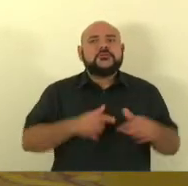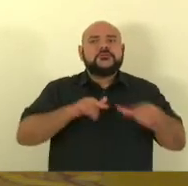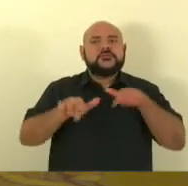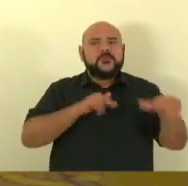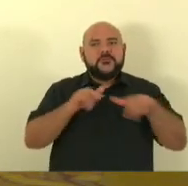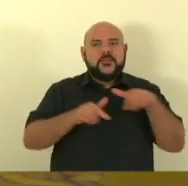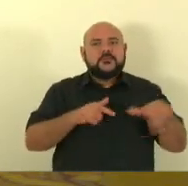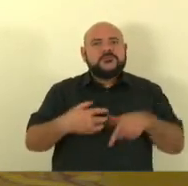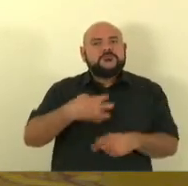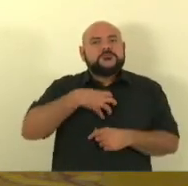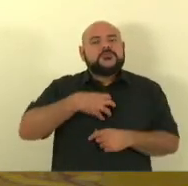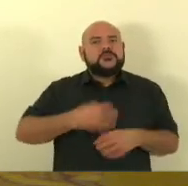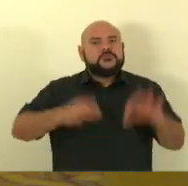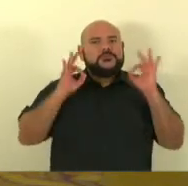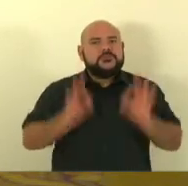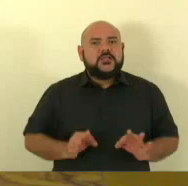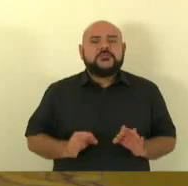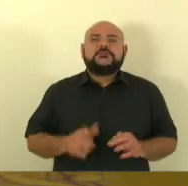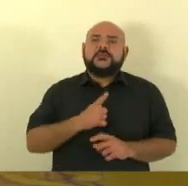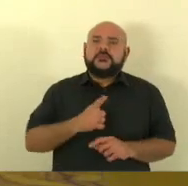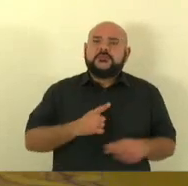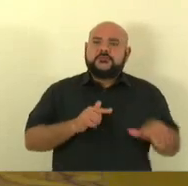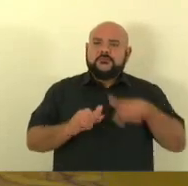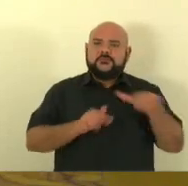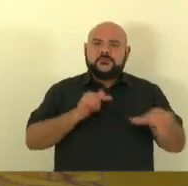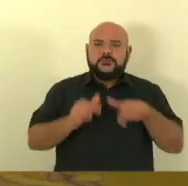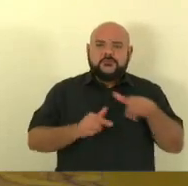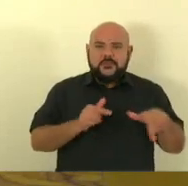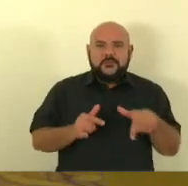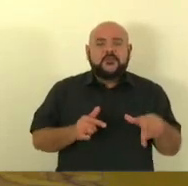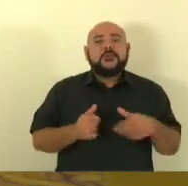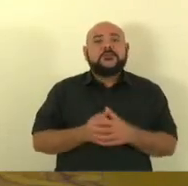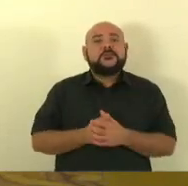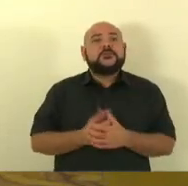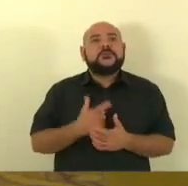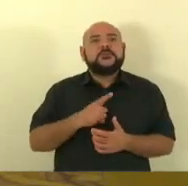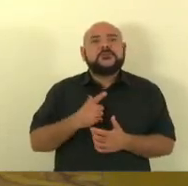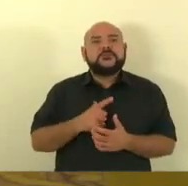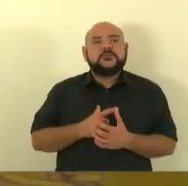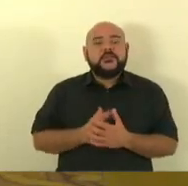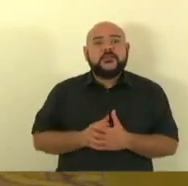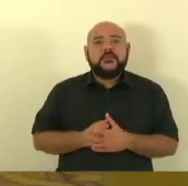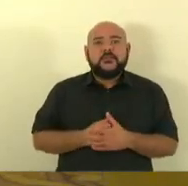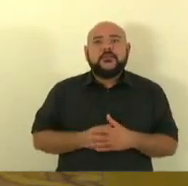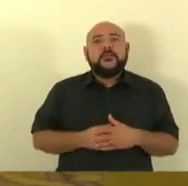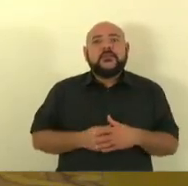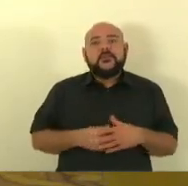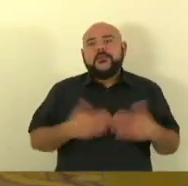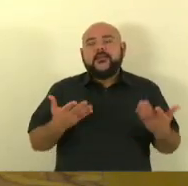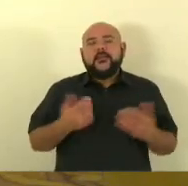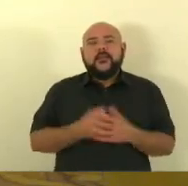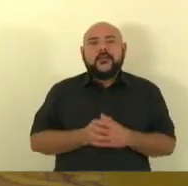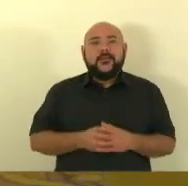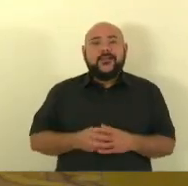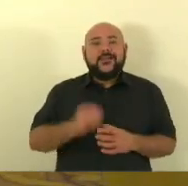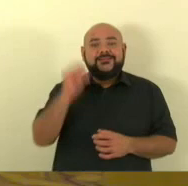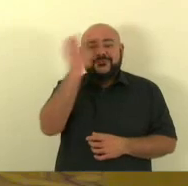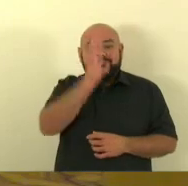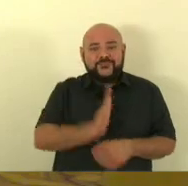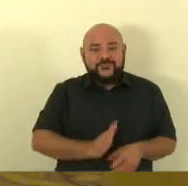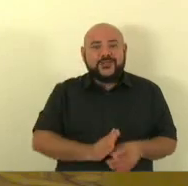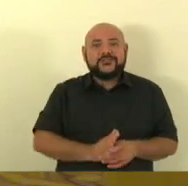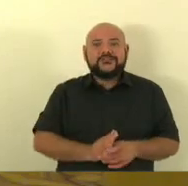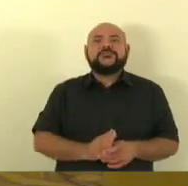que nós temos um trabalho inclusive que tem o reconhecimento nacional um trabalho forense de